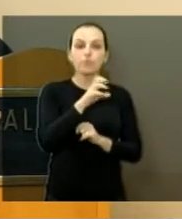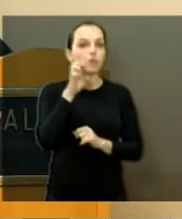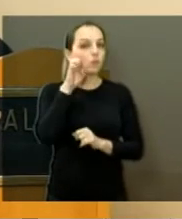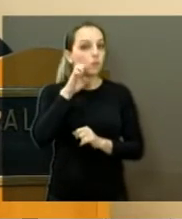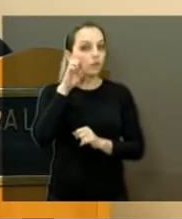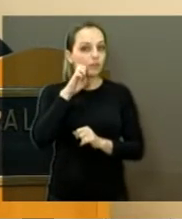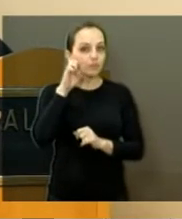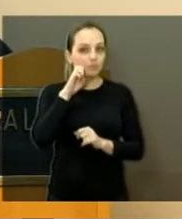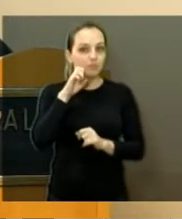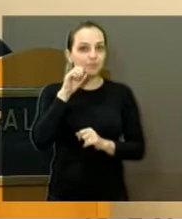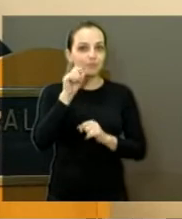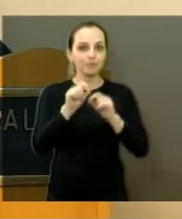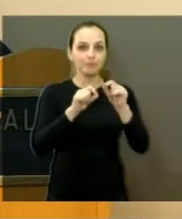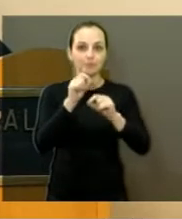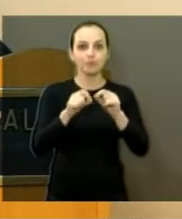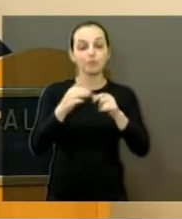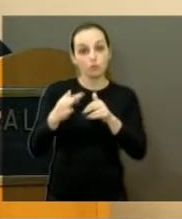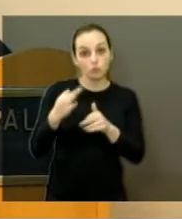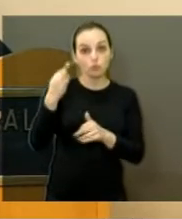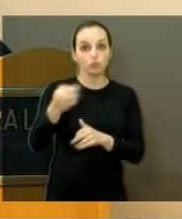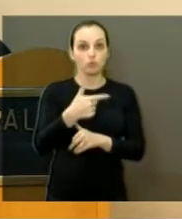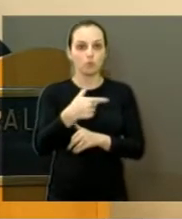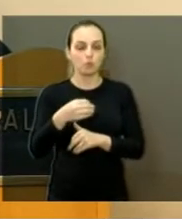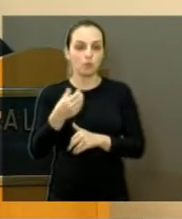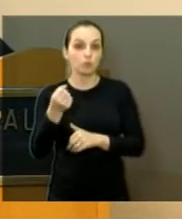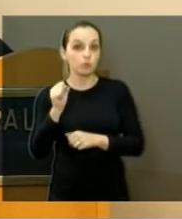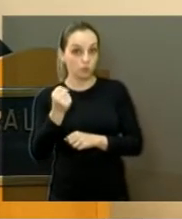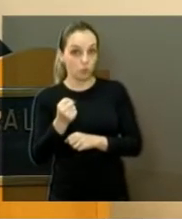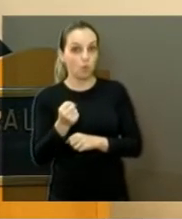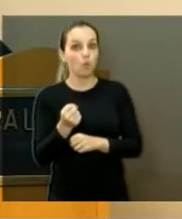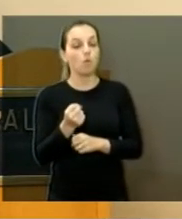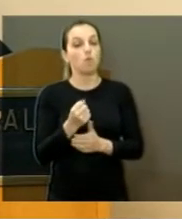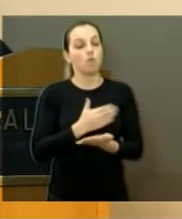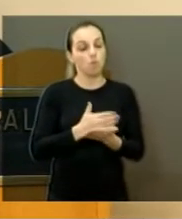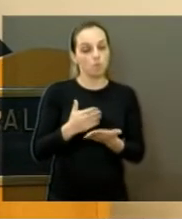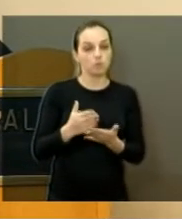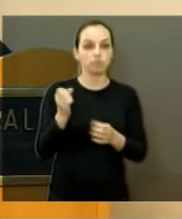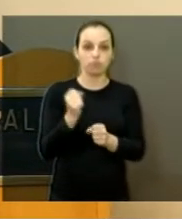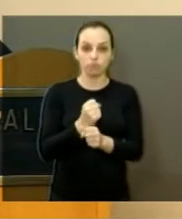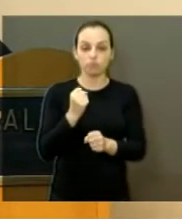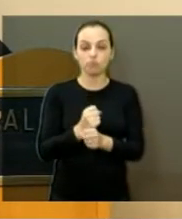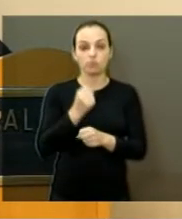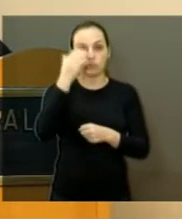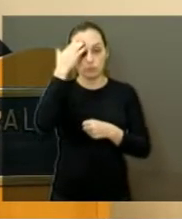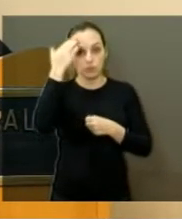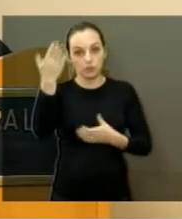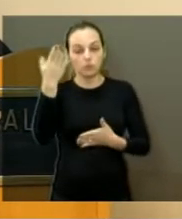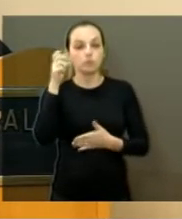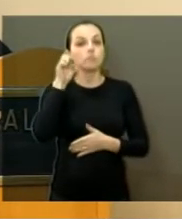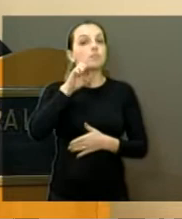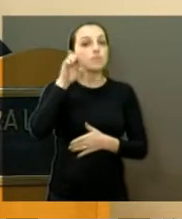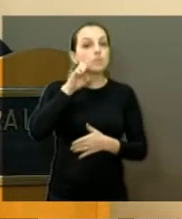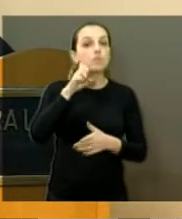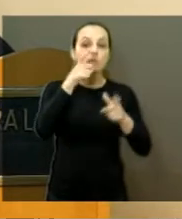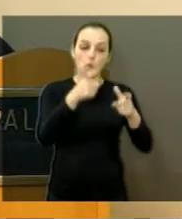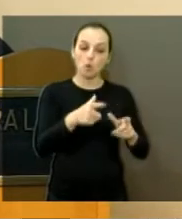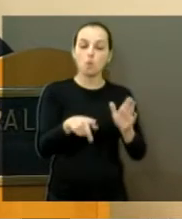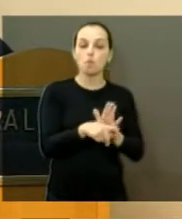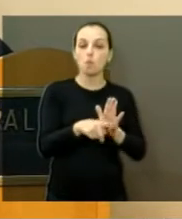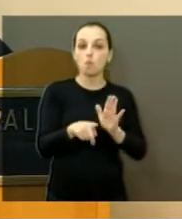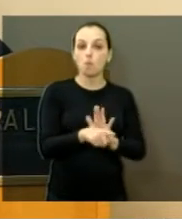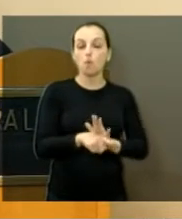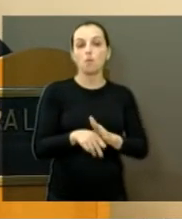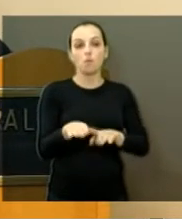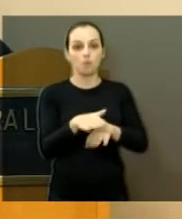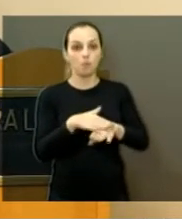o ano que vem, ele vai, se Deus quiser, começar essa obra. Agradecer ao nosso prefeito Adinho Silva, que estava no local também, conversando